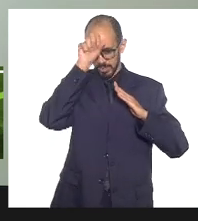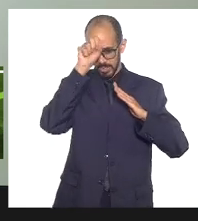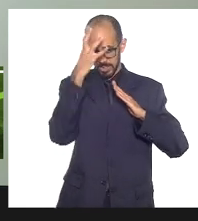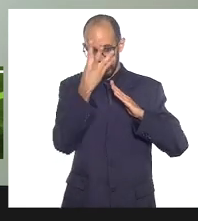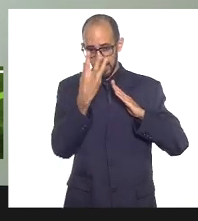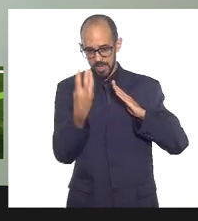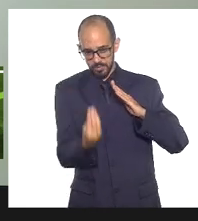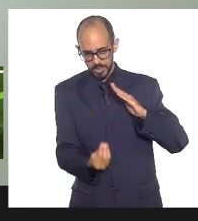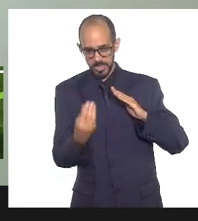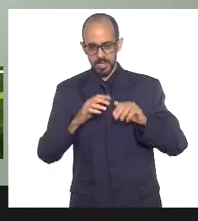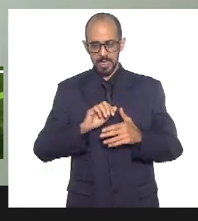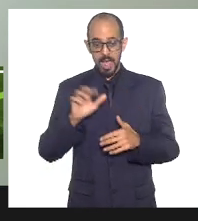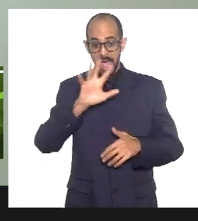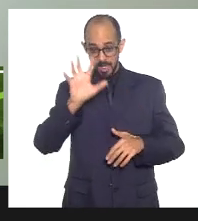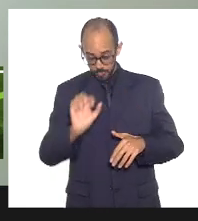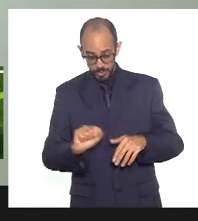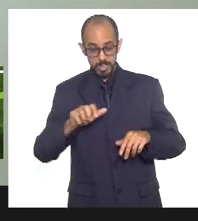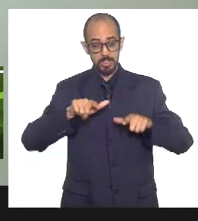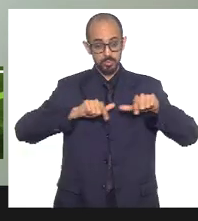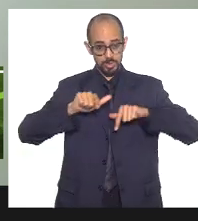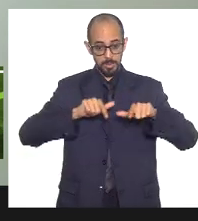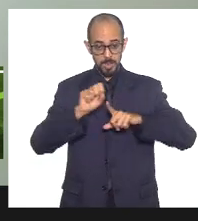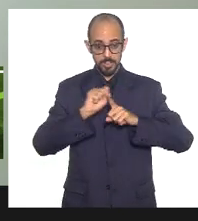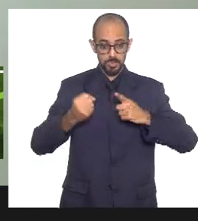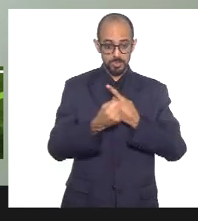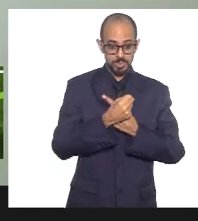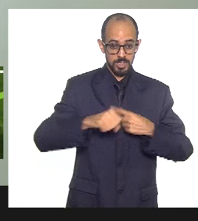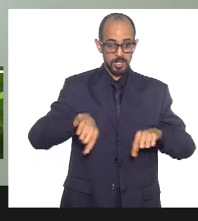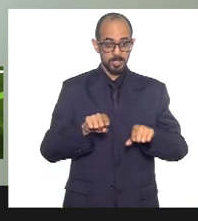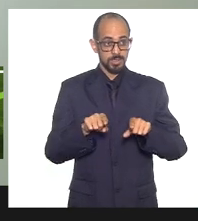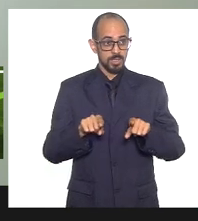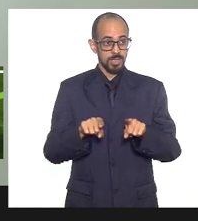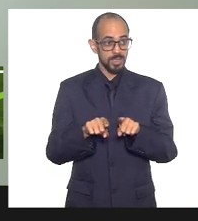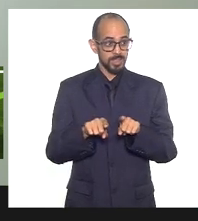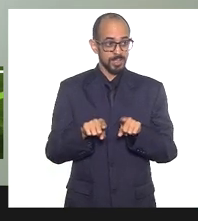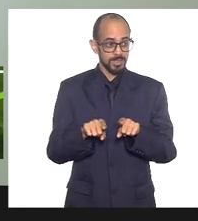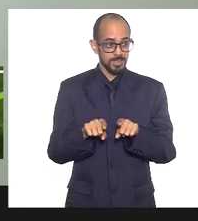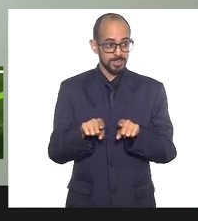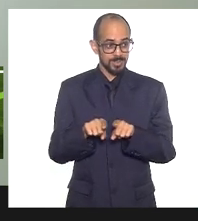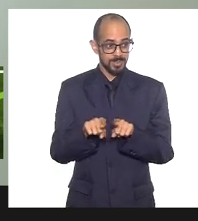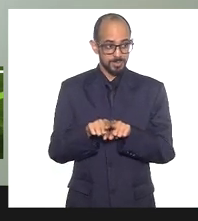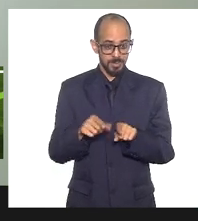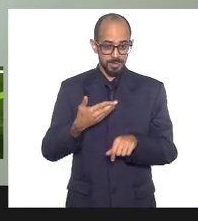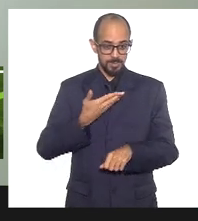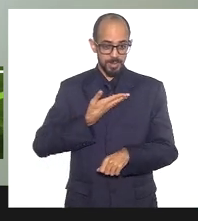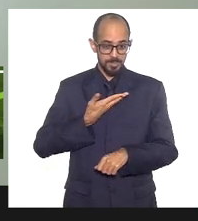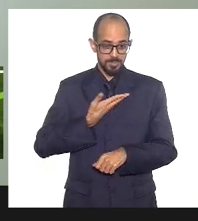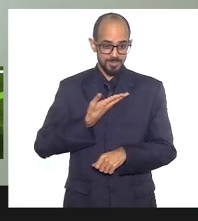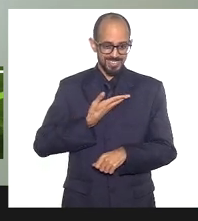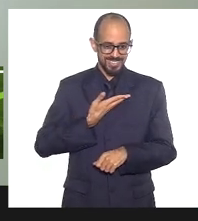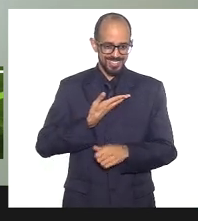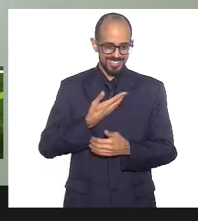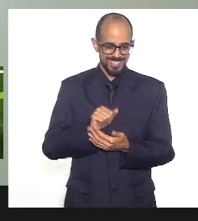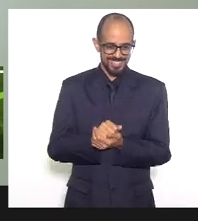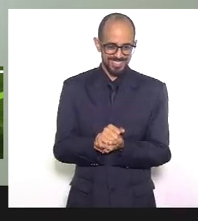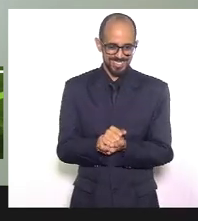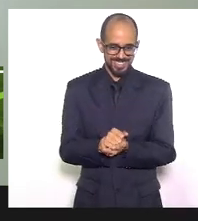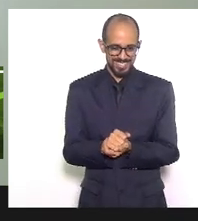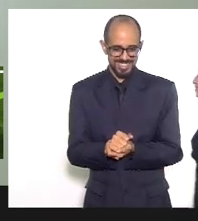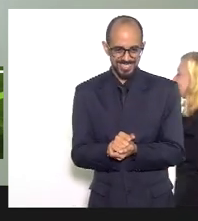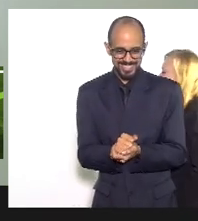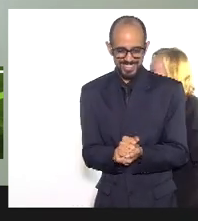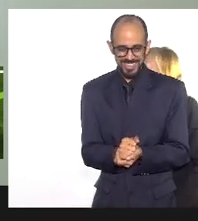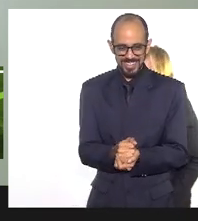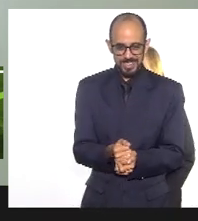realizam, os trabalhos sociais, a mão amiga que estende nesse momento tão difícil que a gente participa aí, nós temos